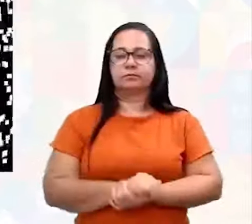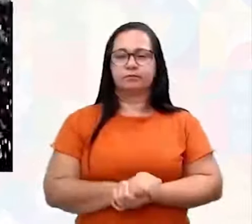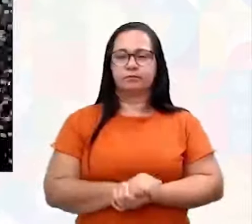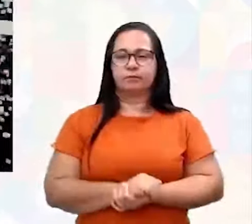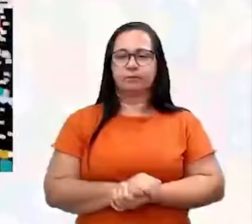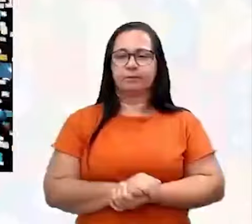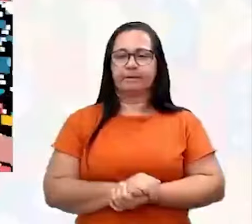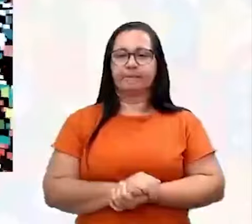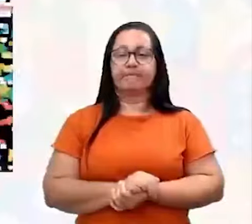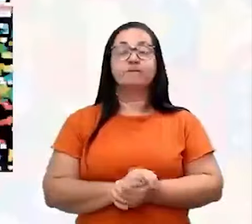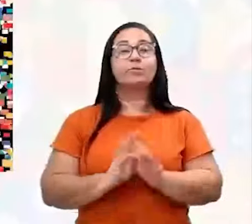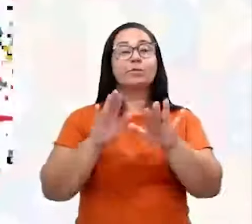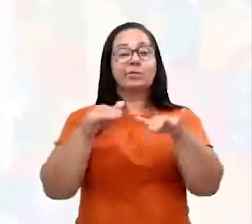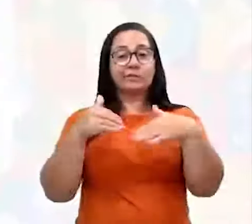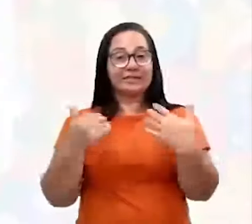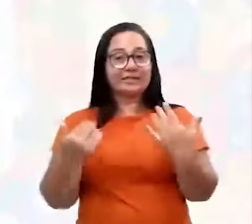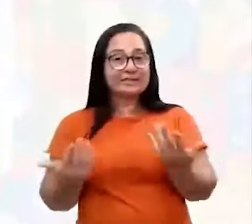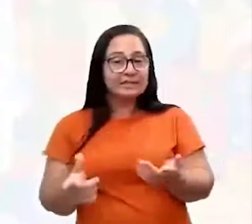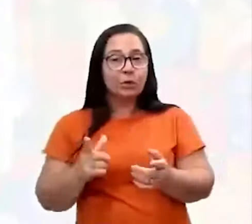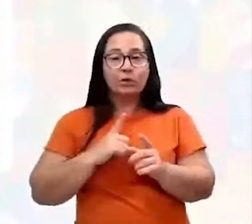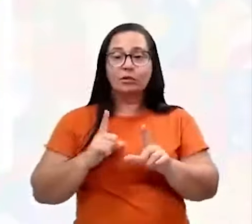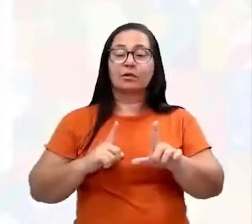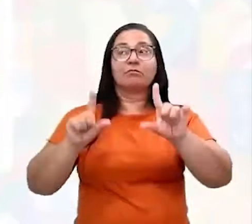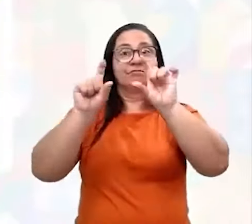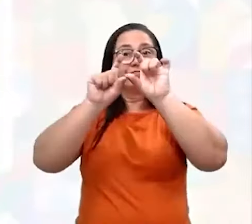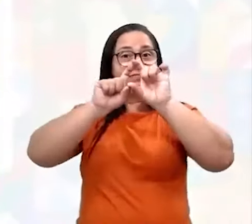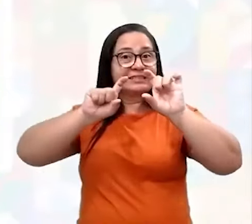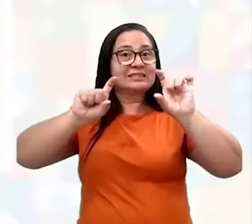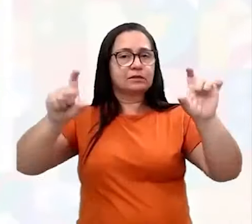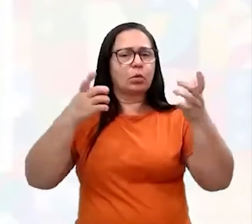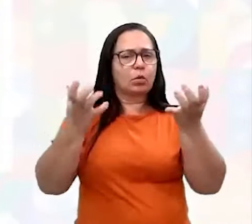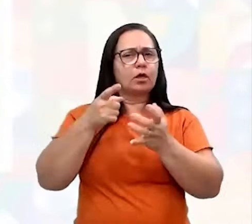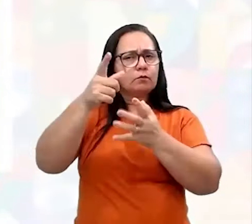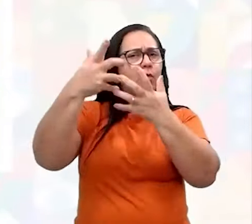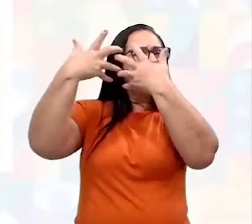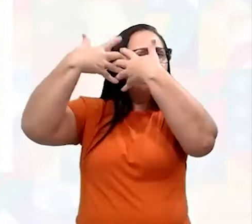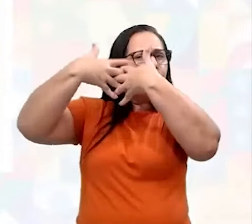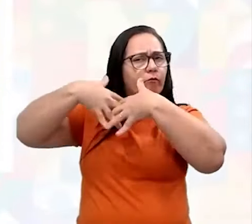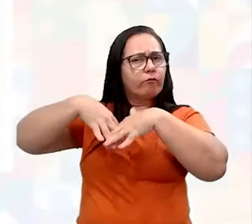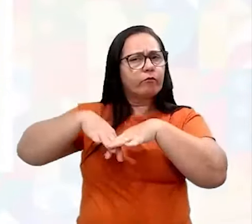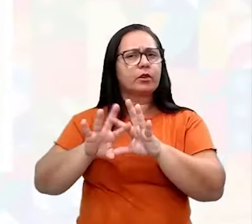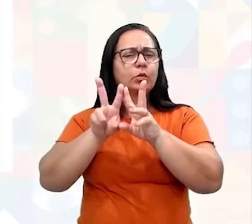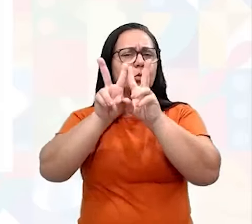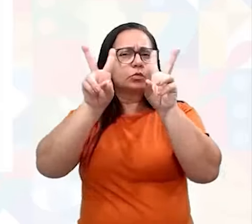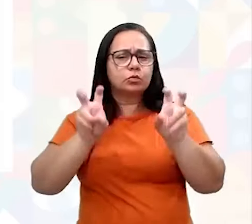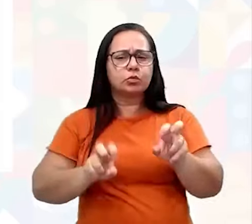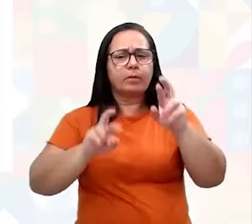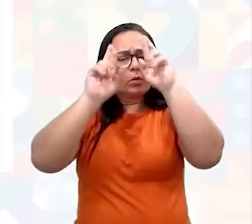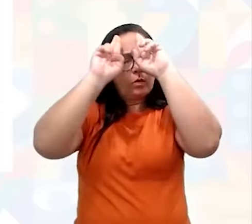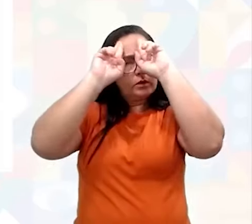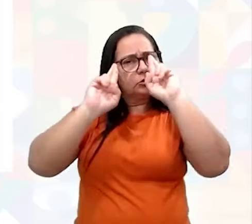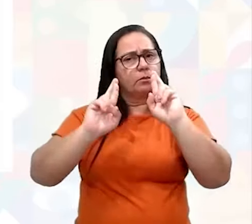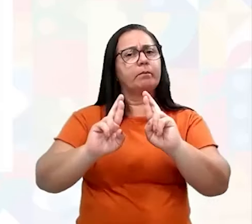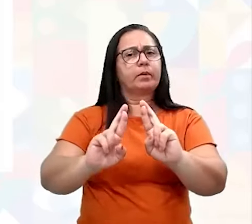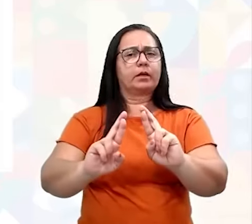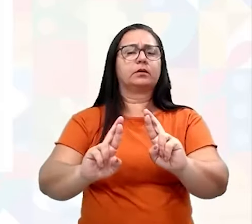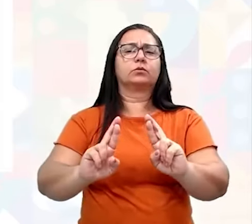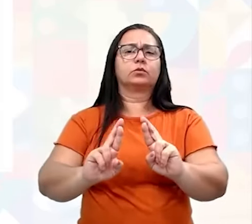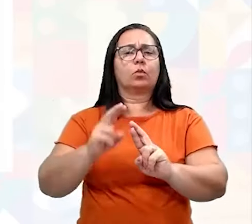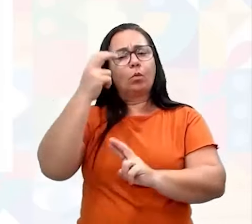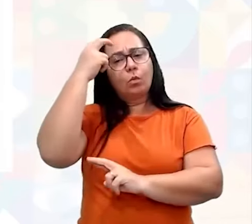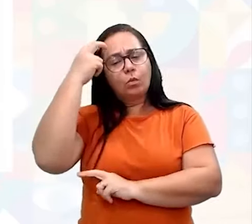E aí trouxe para vocês mais uma mensagem, onde eu quero que vocês reflitam essa questão do respeito, de